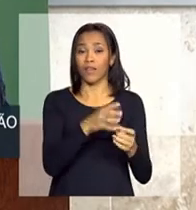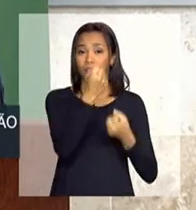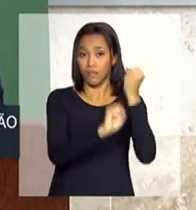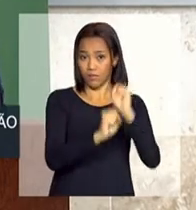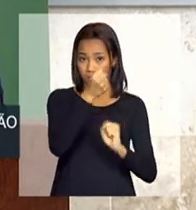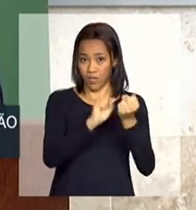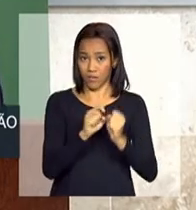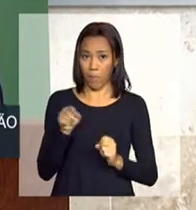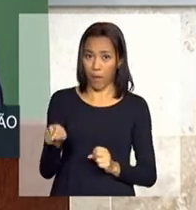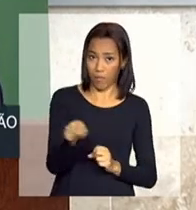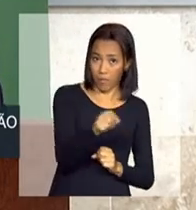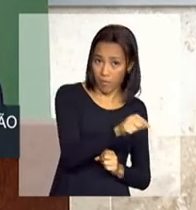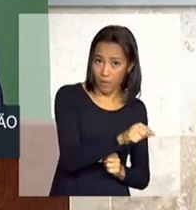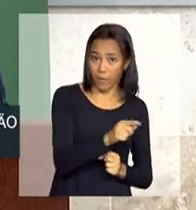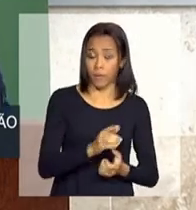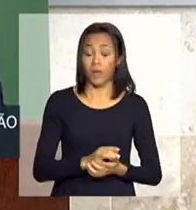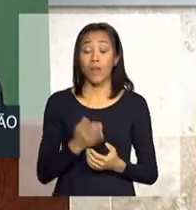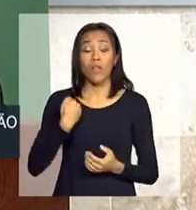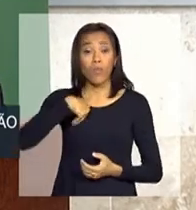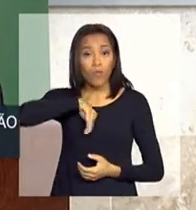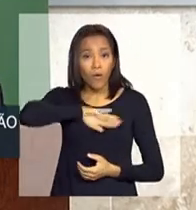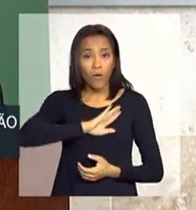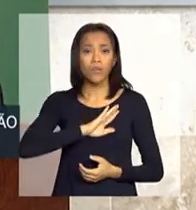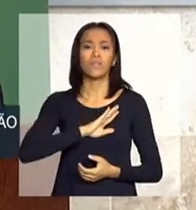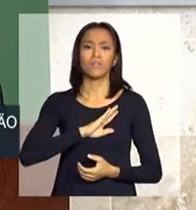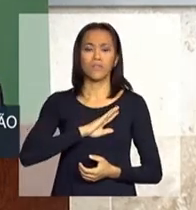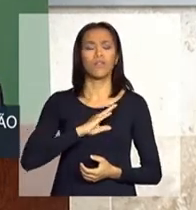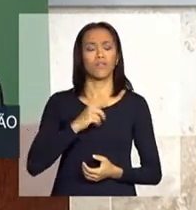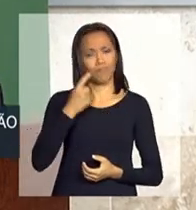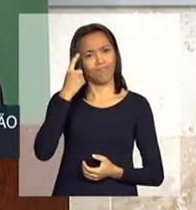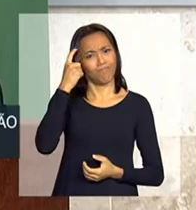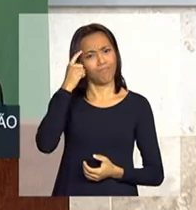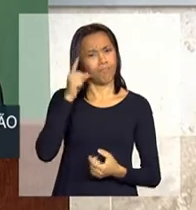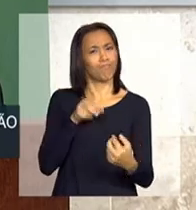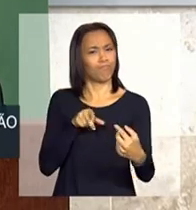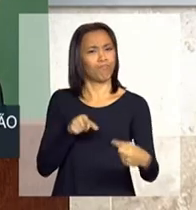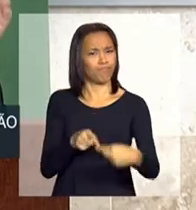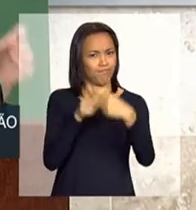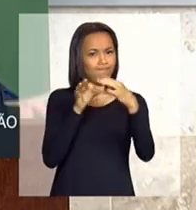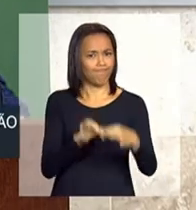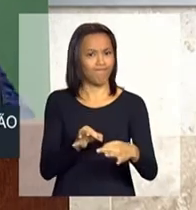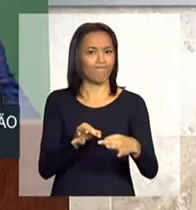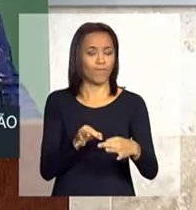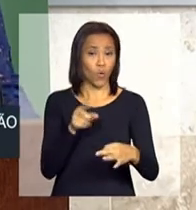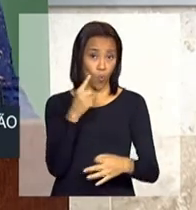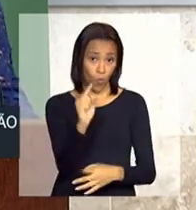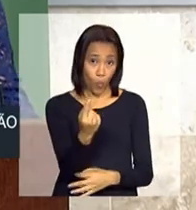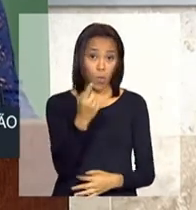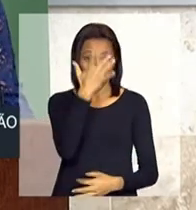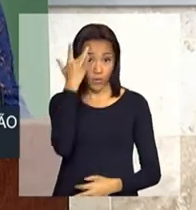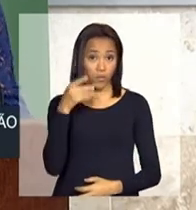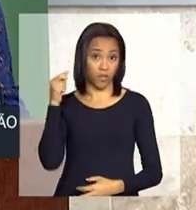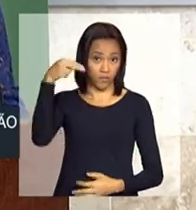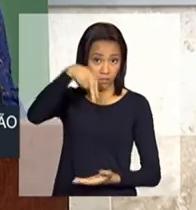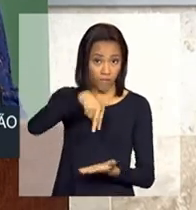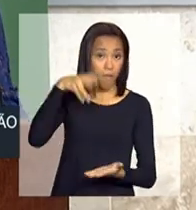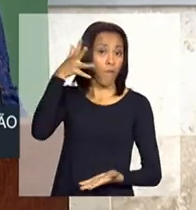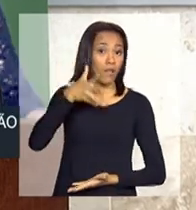Nós, de fato, estamos, eu concordo com um dos palestrantes que falou,